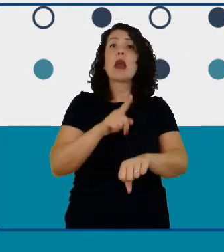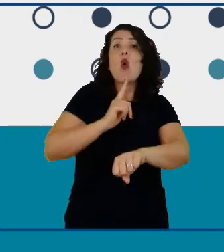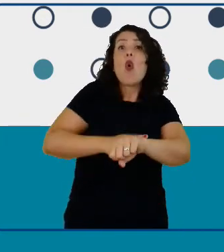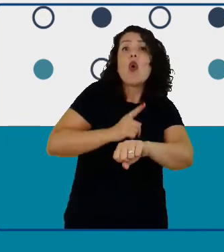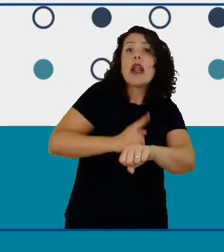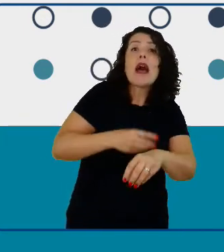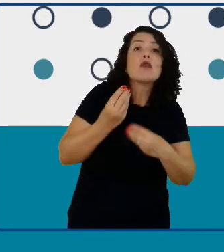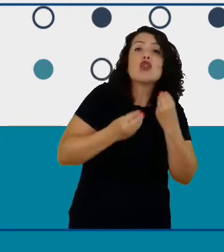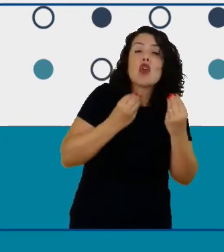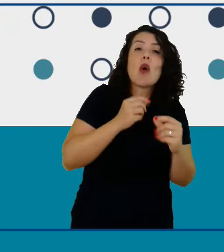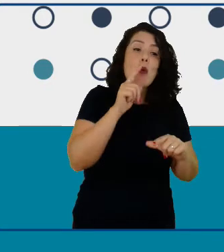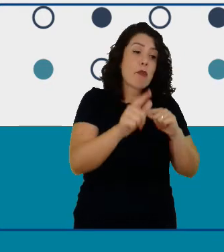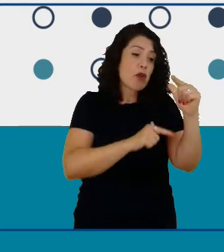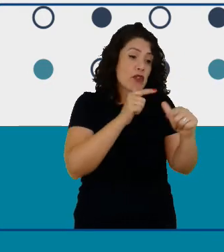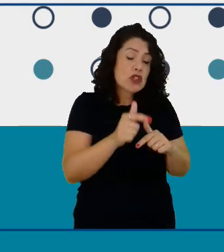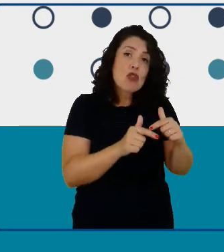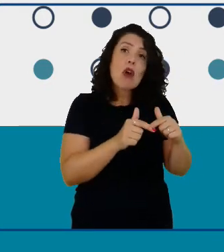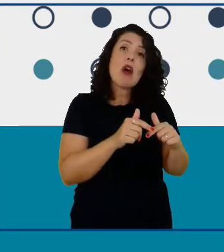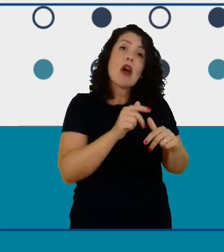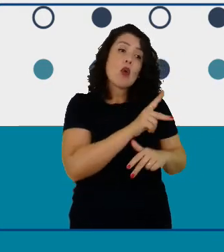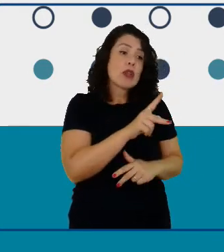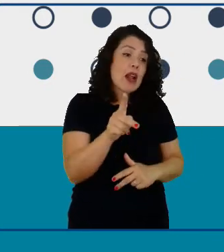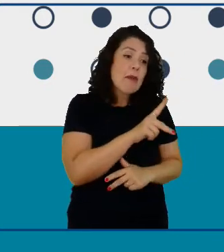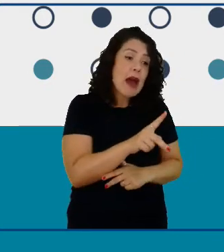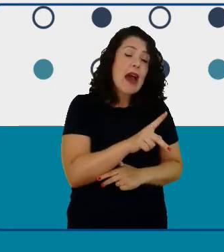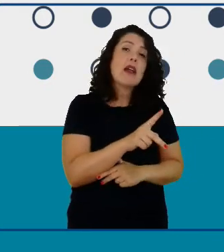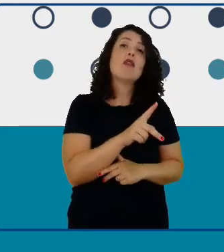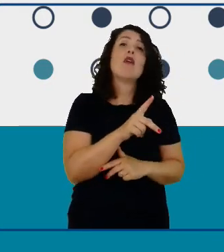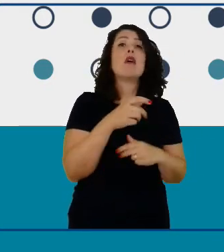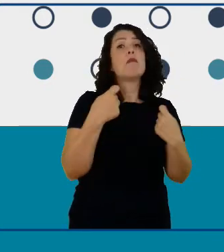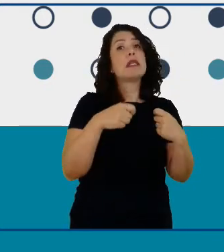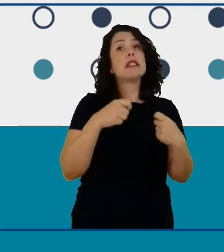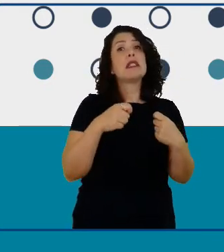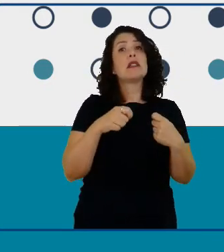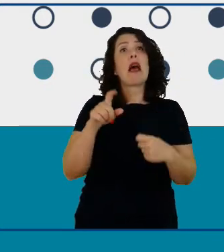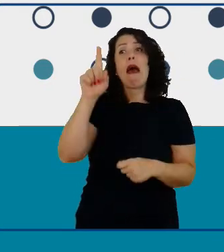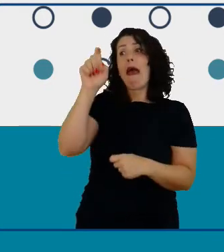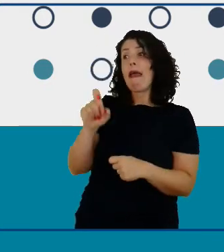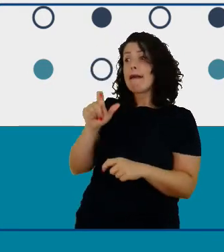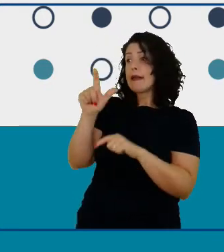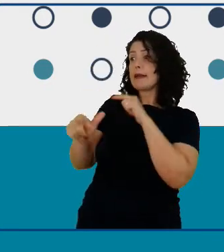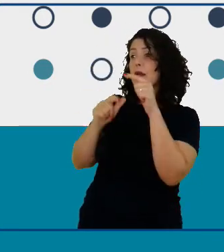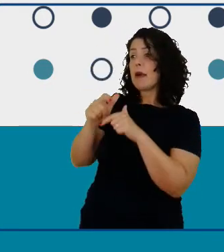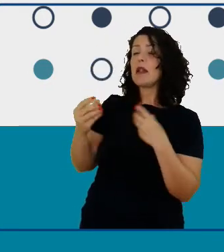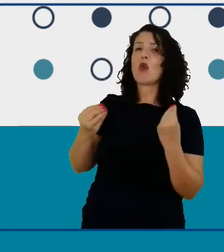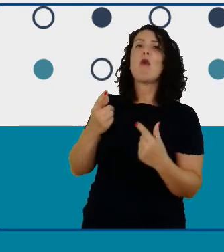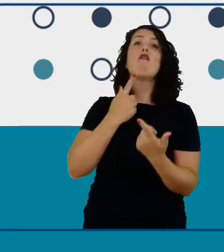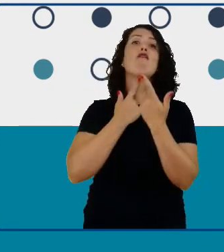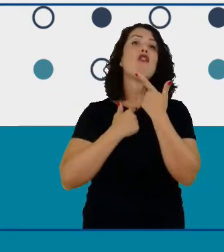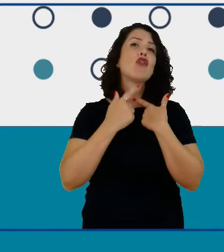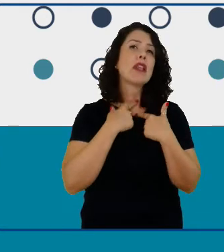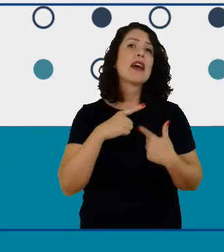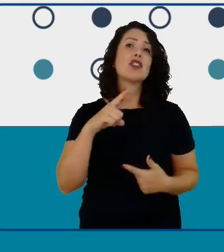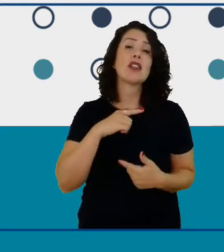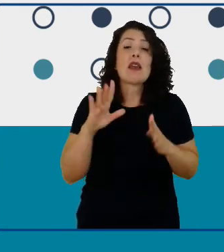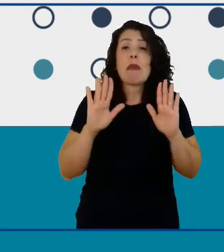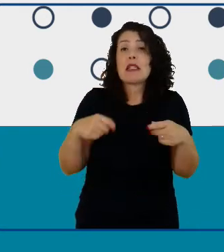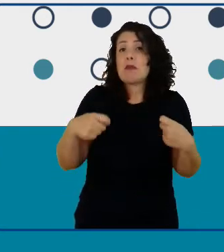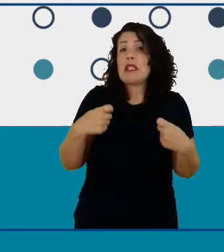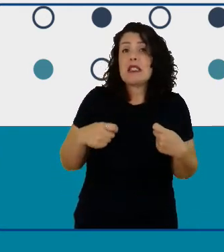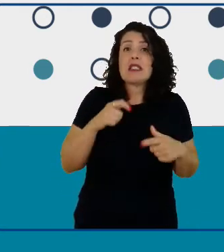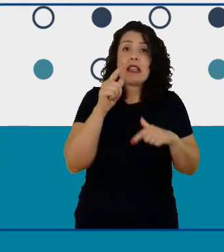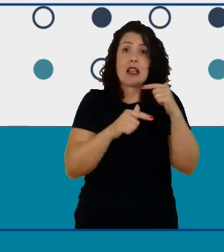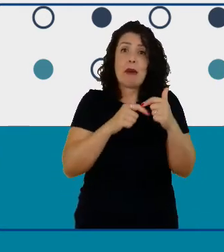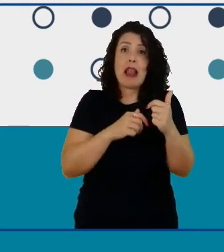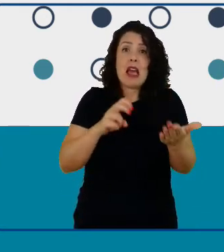oferecer o clube muitas vezes ele tem muita vontade mas ele tem que trabalhar em três turnos manhã, tarde e noite